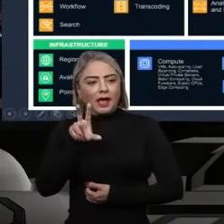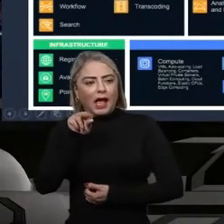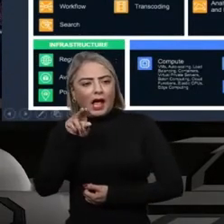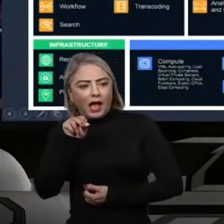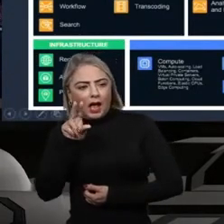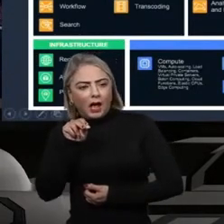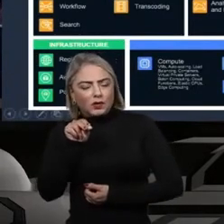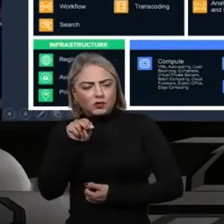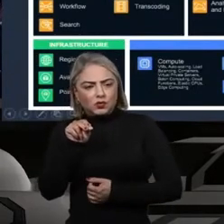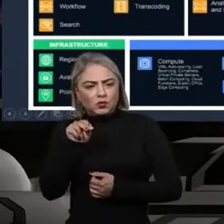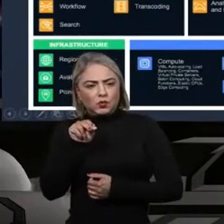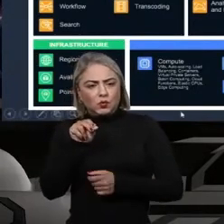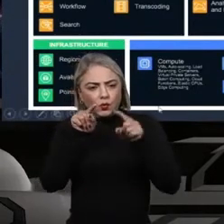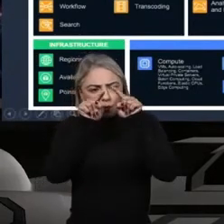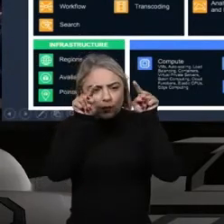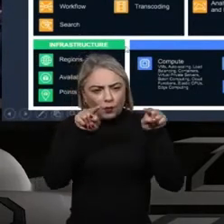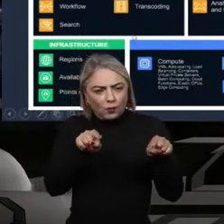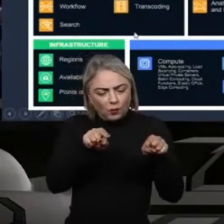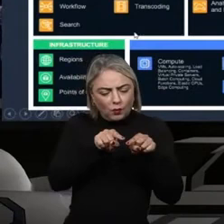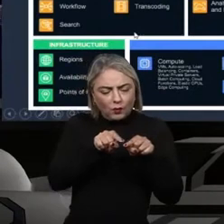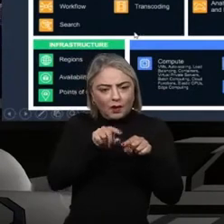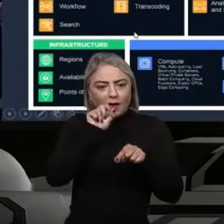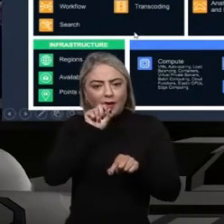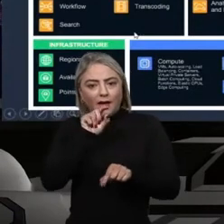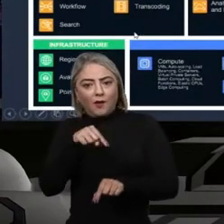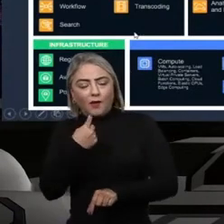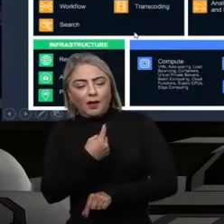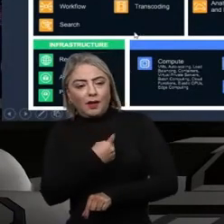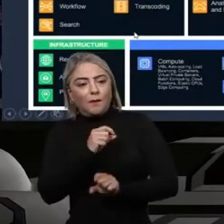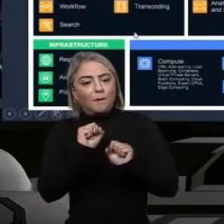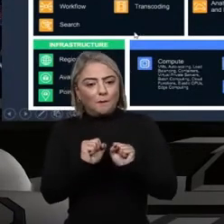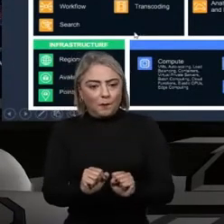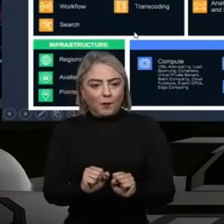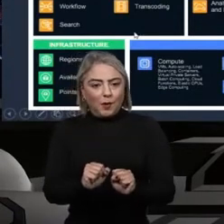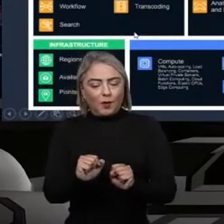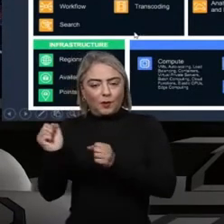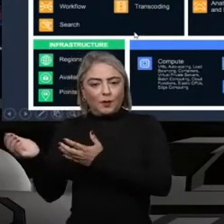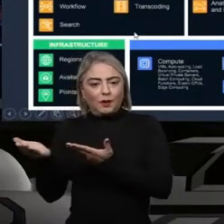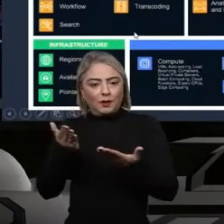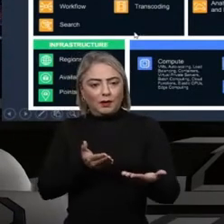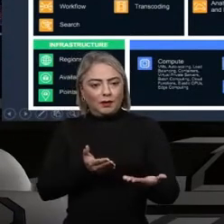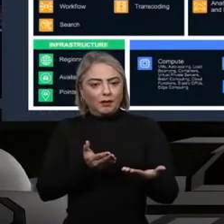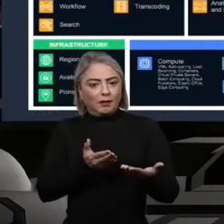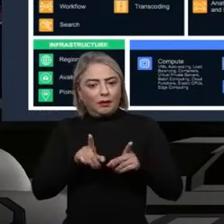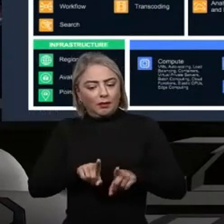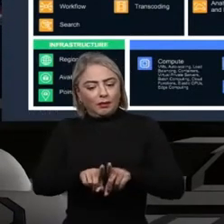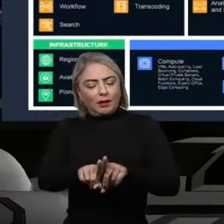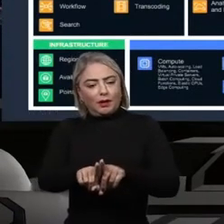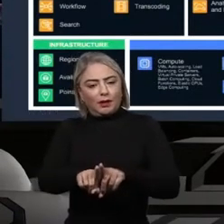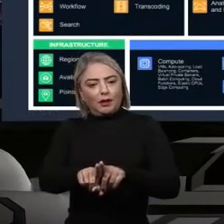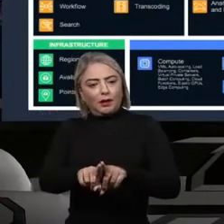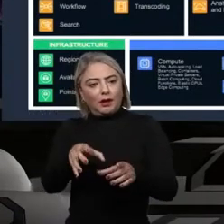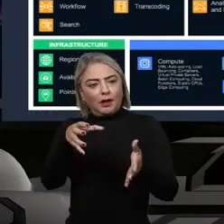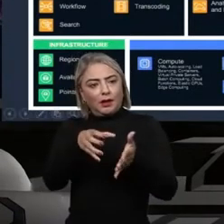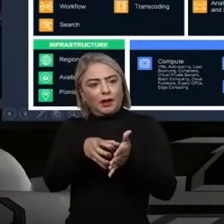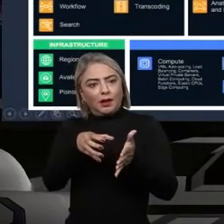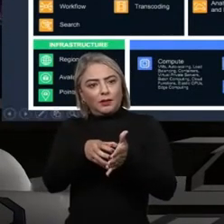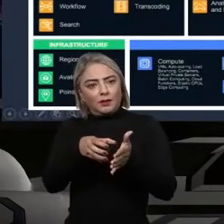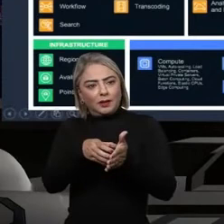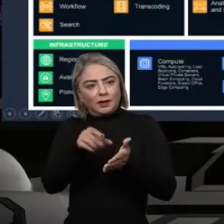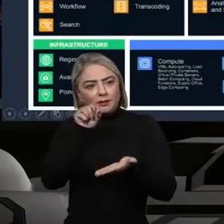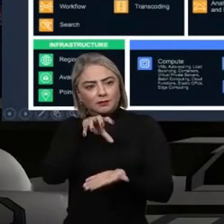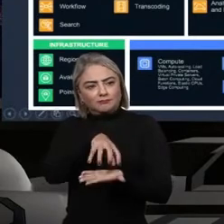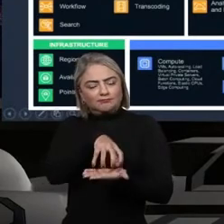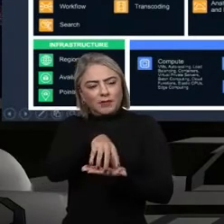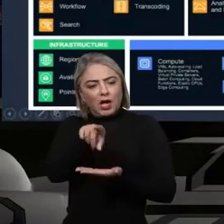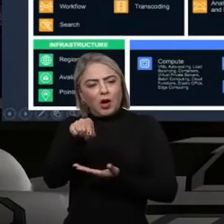mostrando aqui embaixo, é o que a gente pode trazer como paralelo do data center. E olha a quantidade